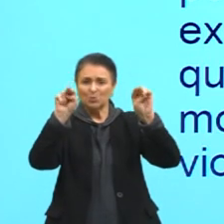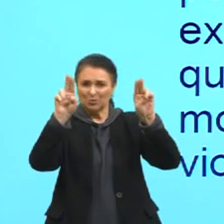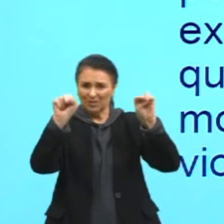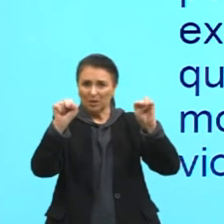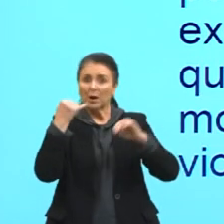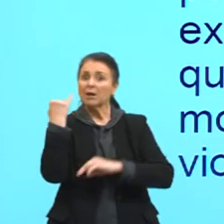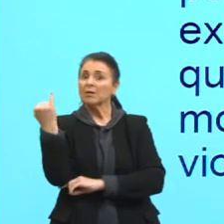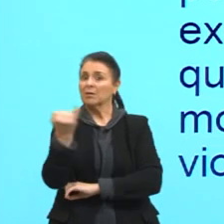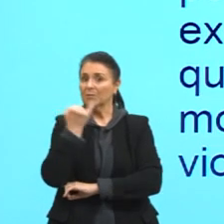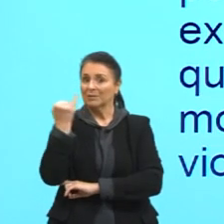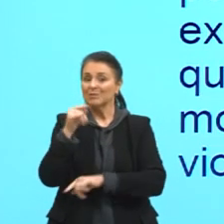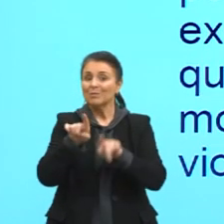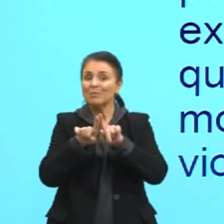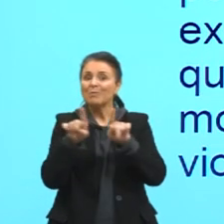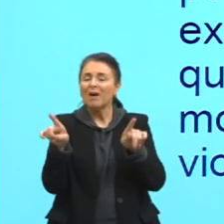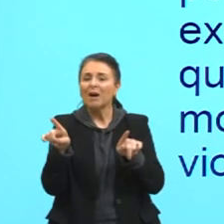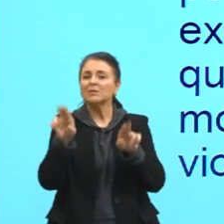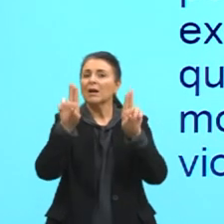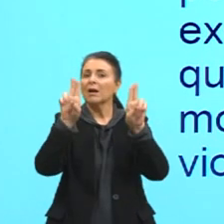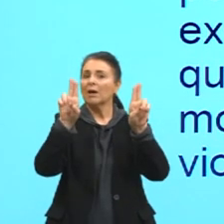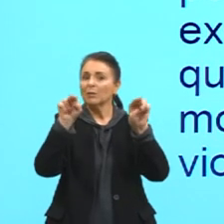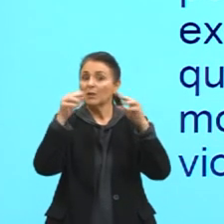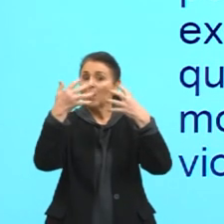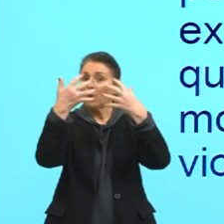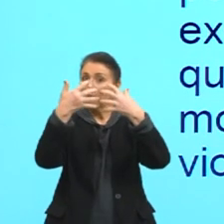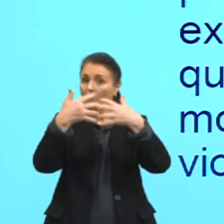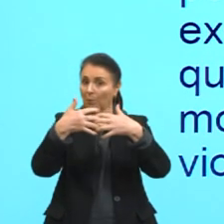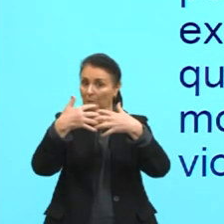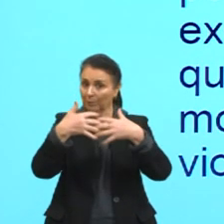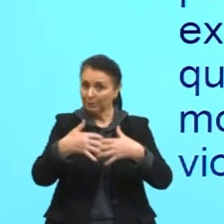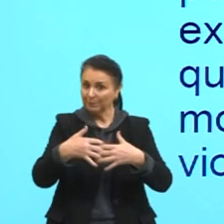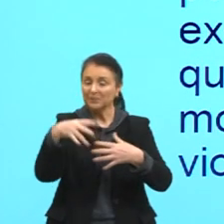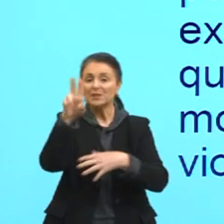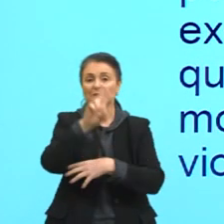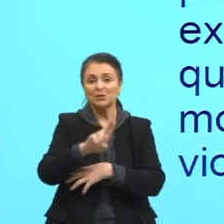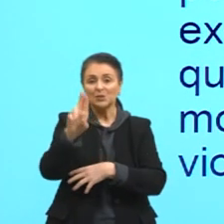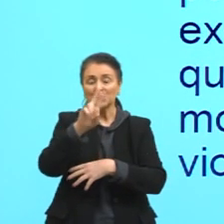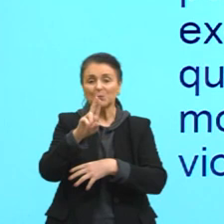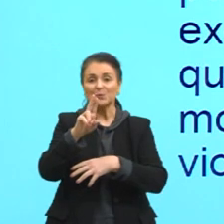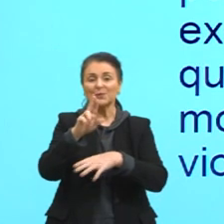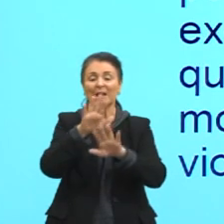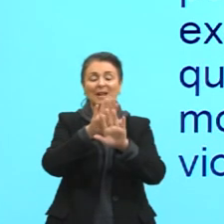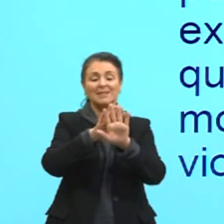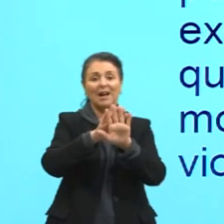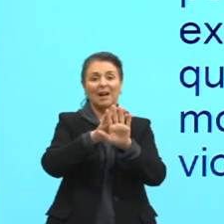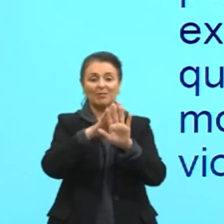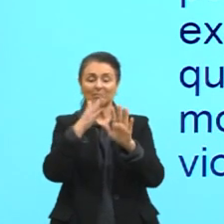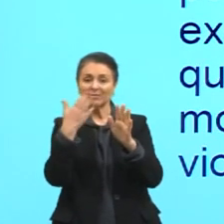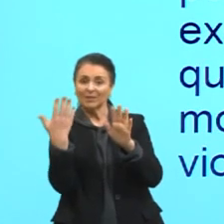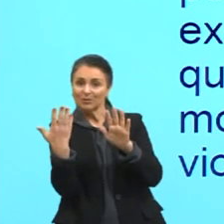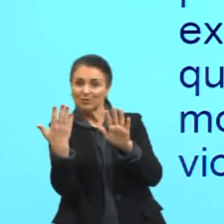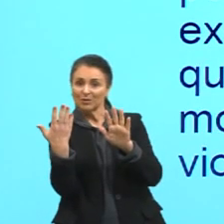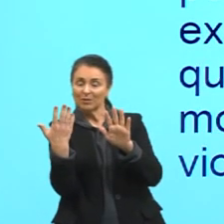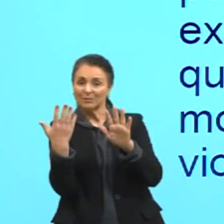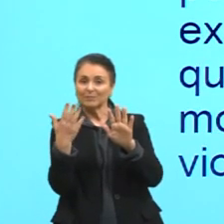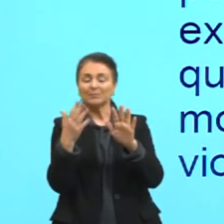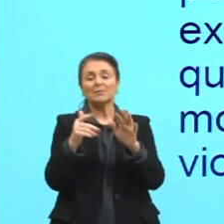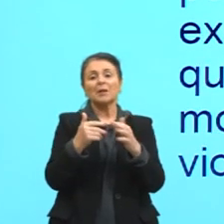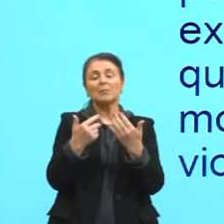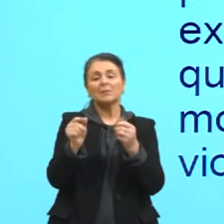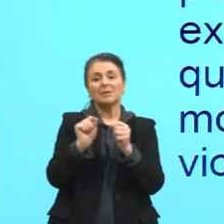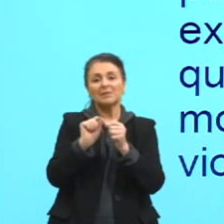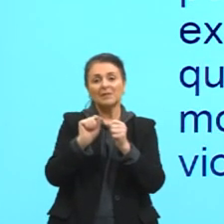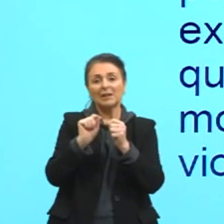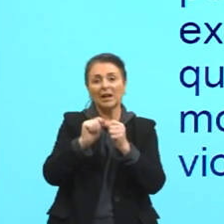importante, mas é um tema complexo, a gente usa essa analogia com o monstro da criança para